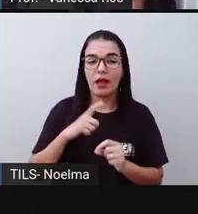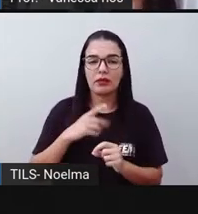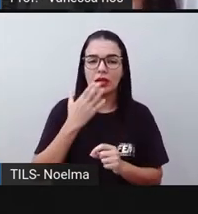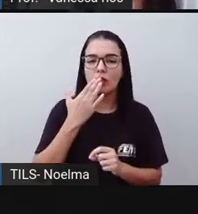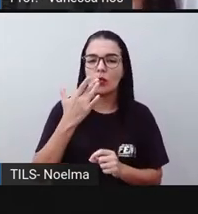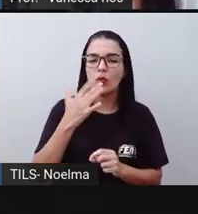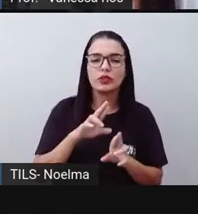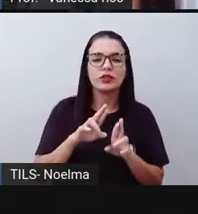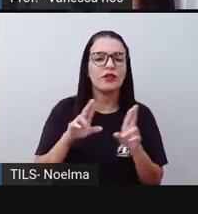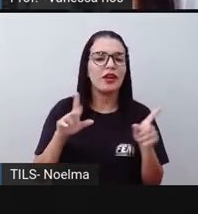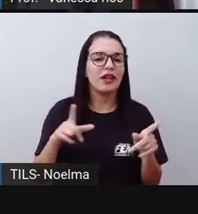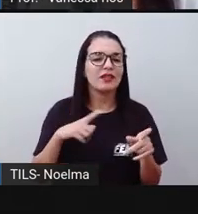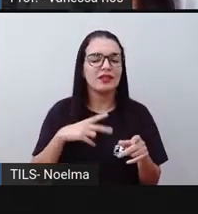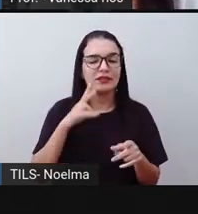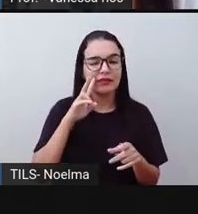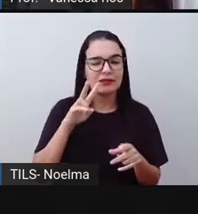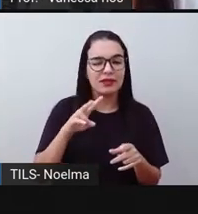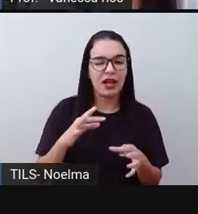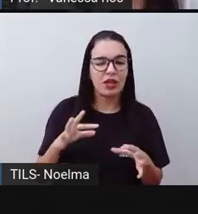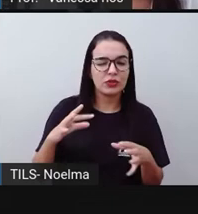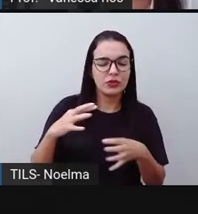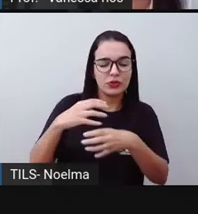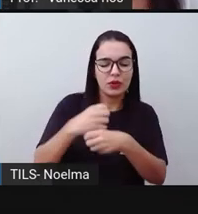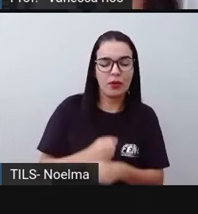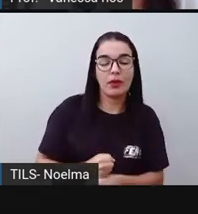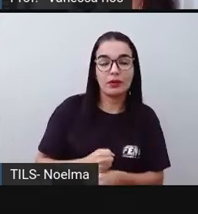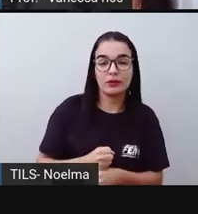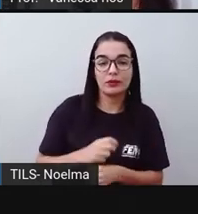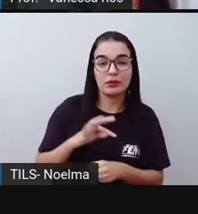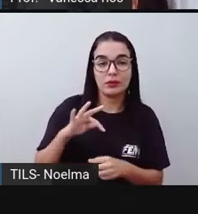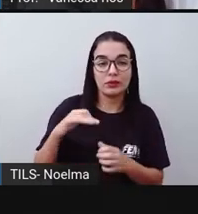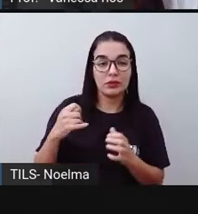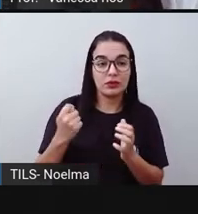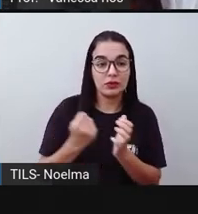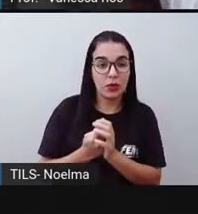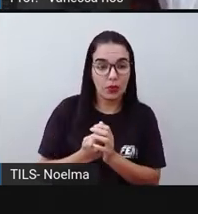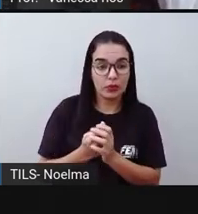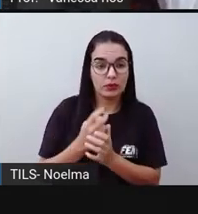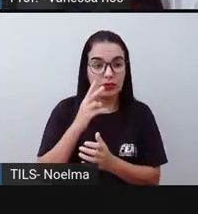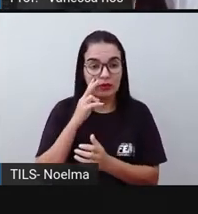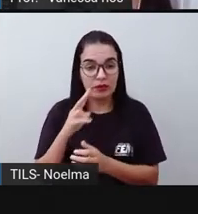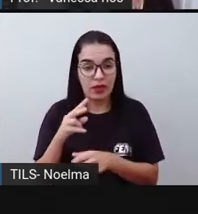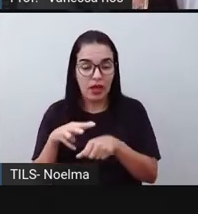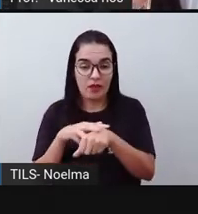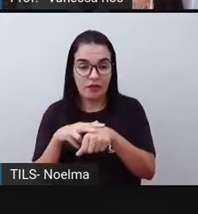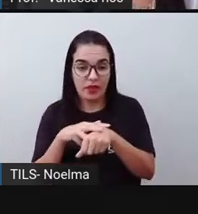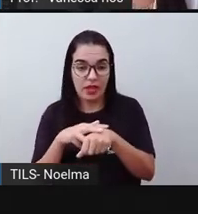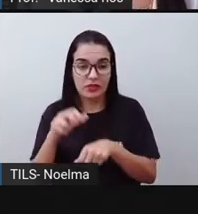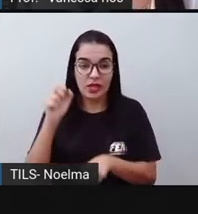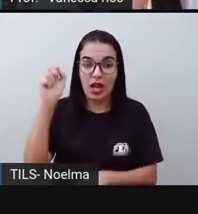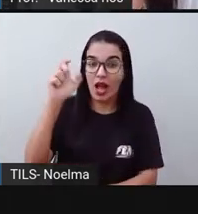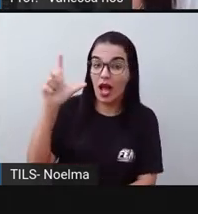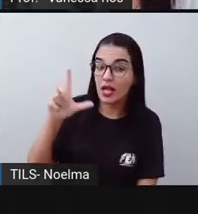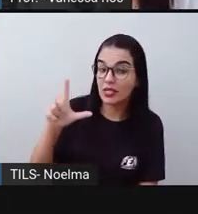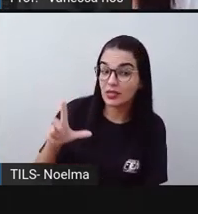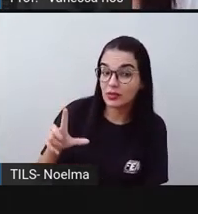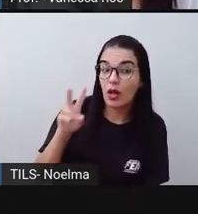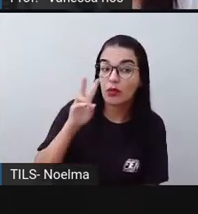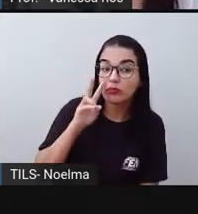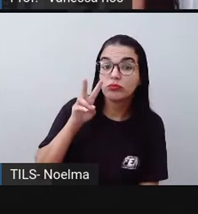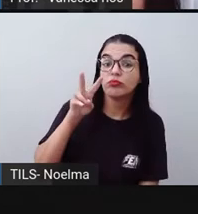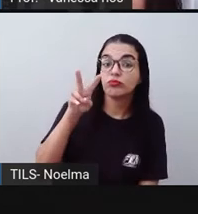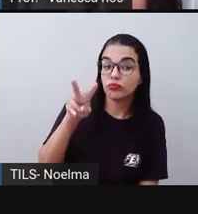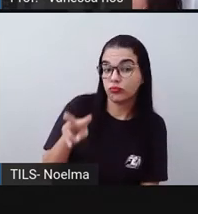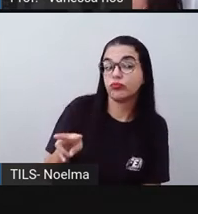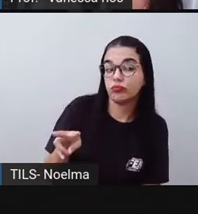observando o total de bolinhas, quantas são azuis ou quantas são verdes. No desenho a gente consegue identificar